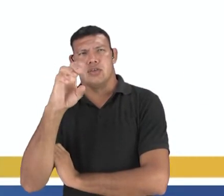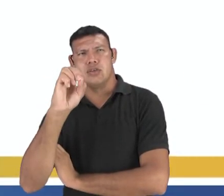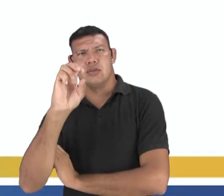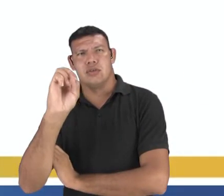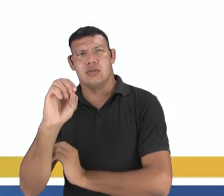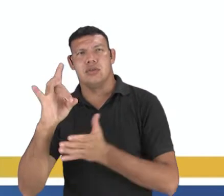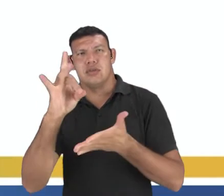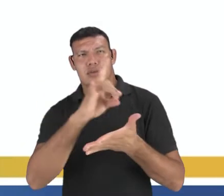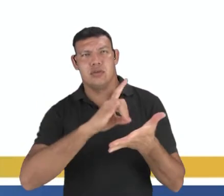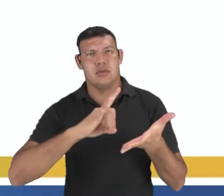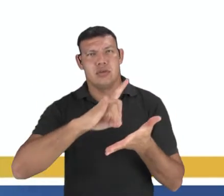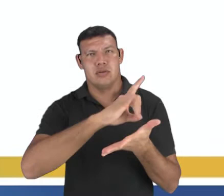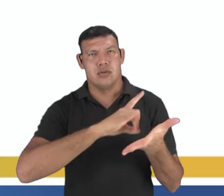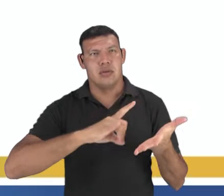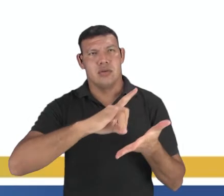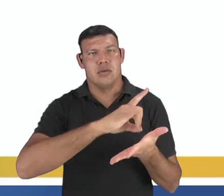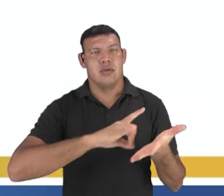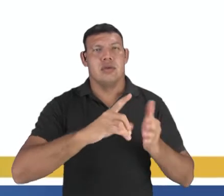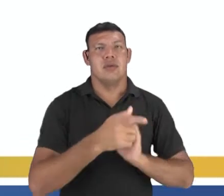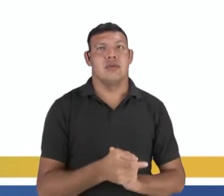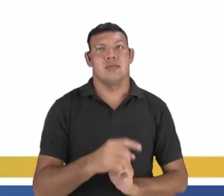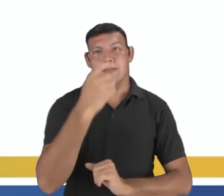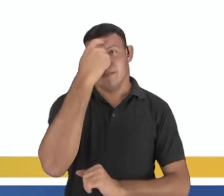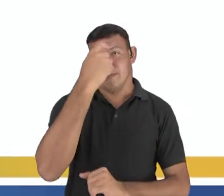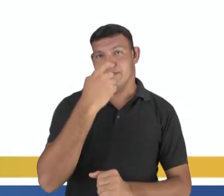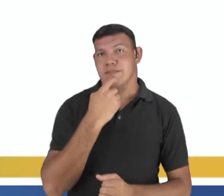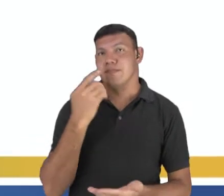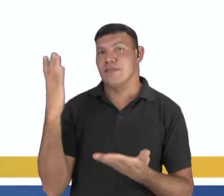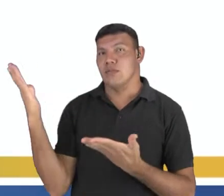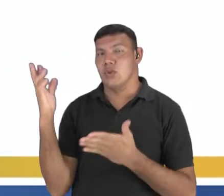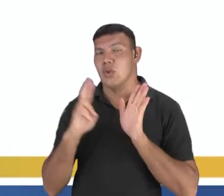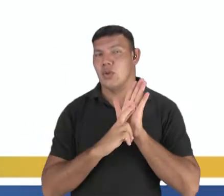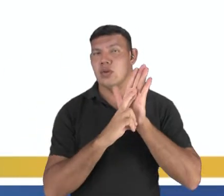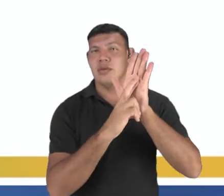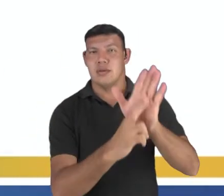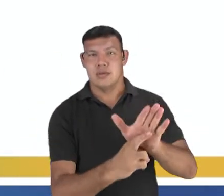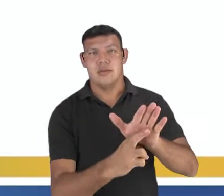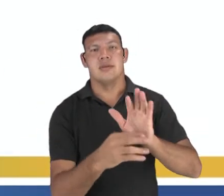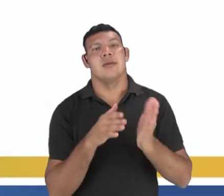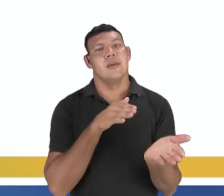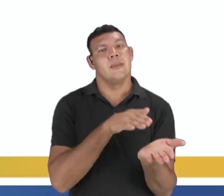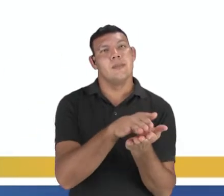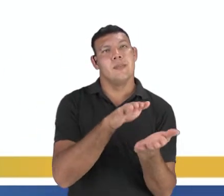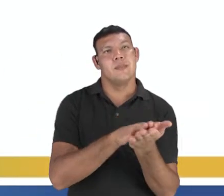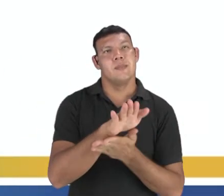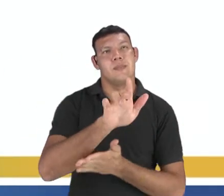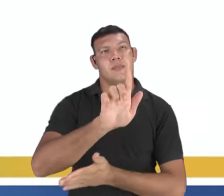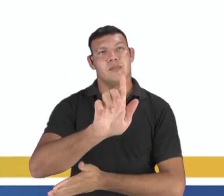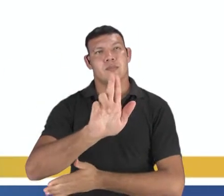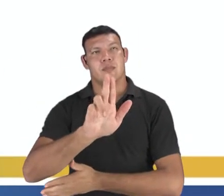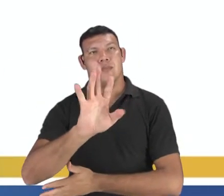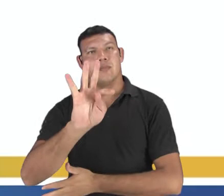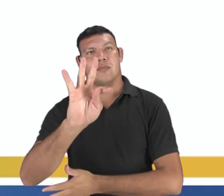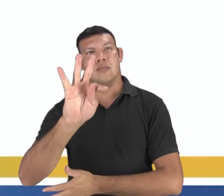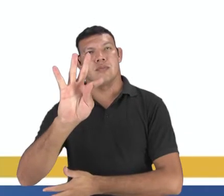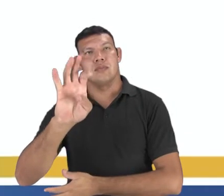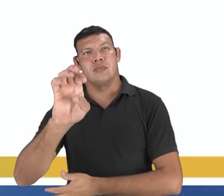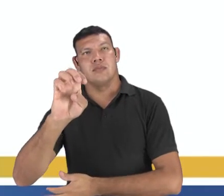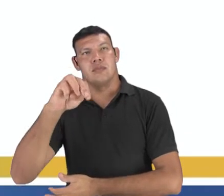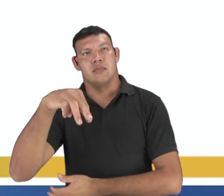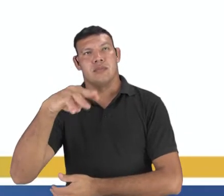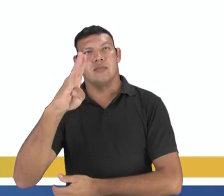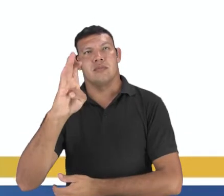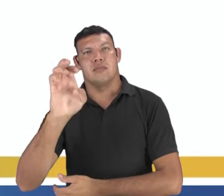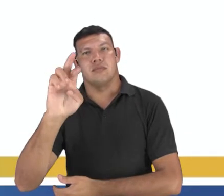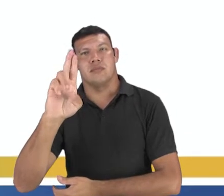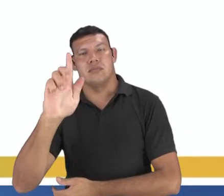o designer gráfico. A imagem que nós estamos vendo aí é uma representação de Gutenberg, mostrando as